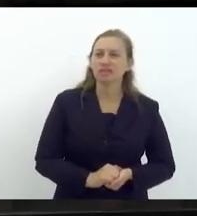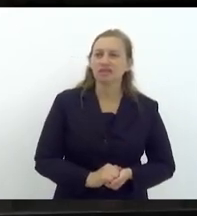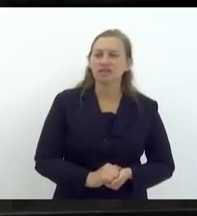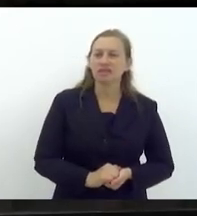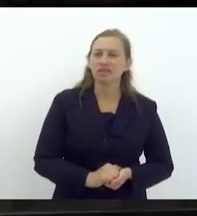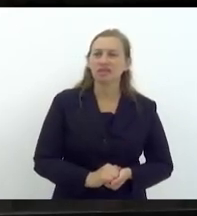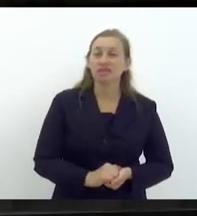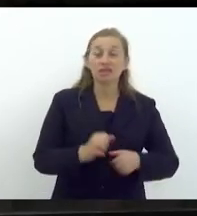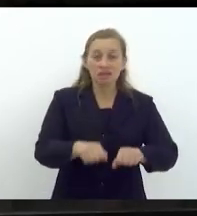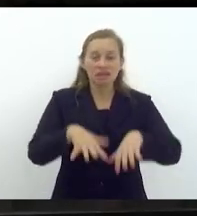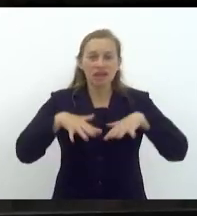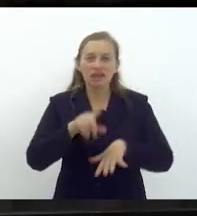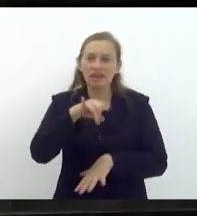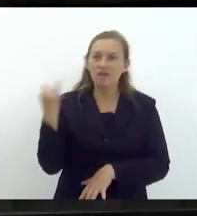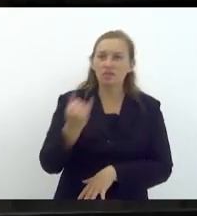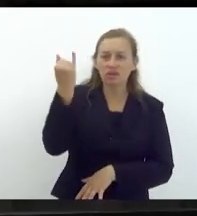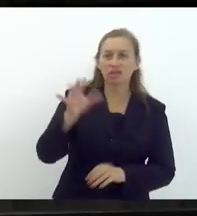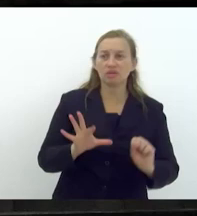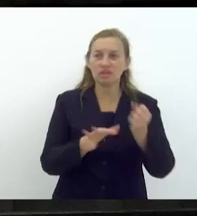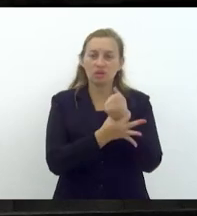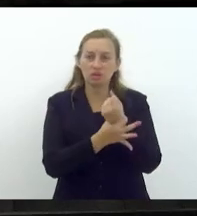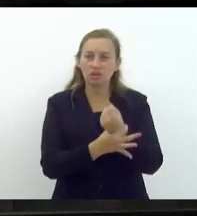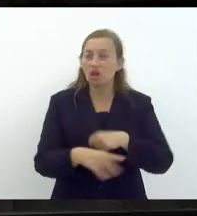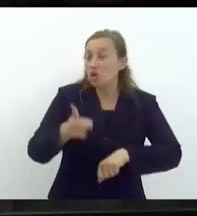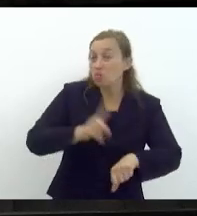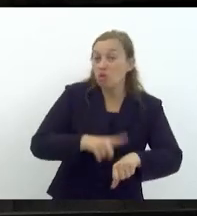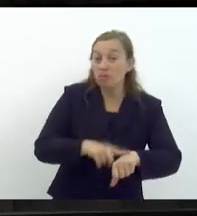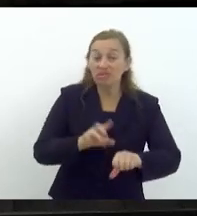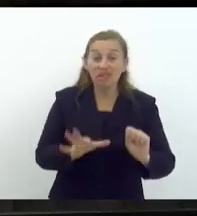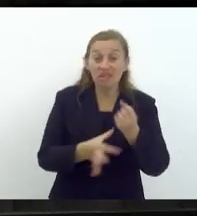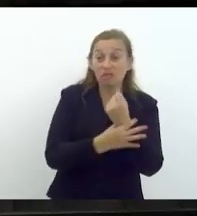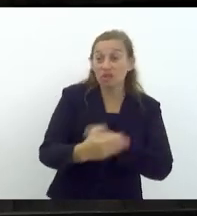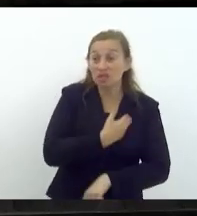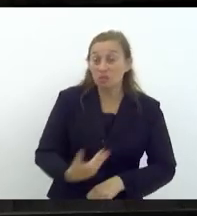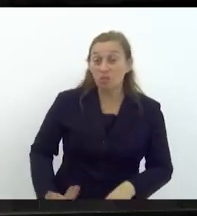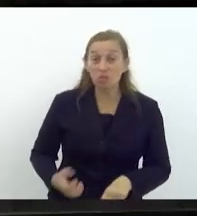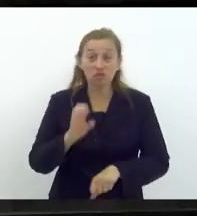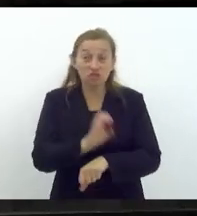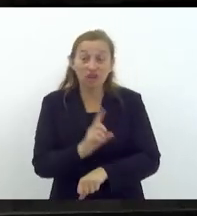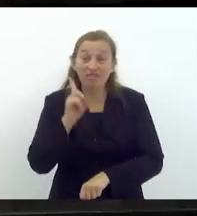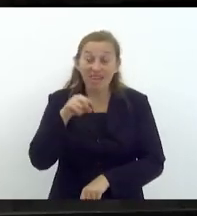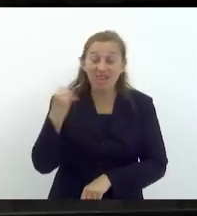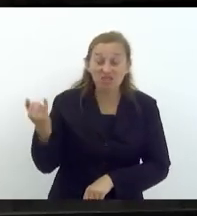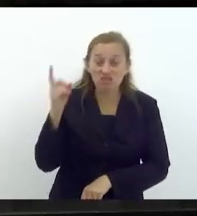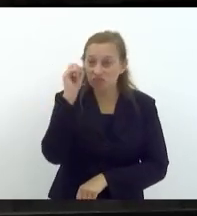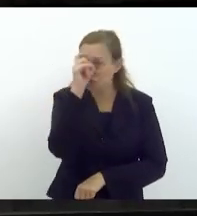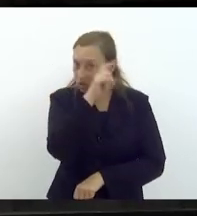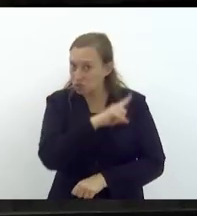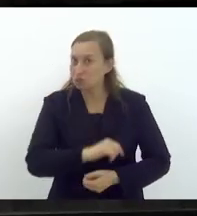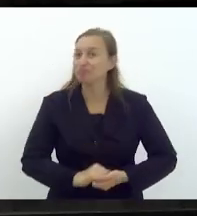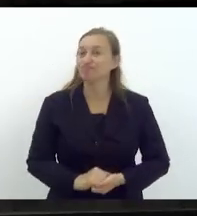que é muito importante para a nossa segurança. O momento da segurança pública no nosso Estado é um momento muito difícil. Muito difícil.